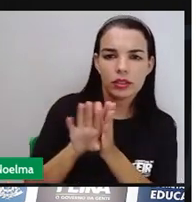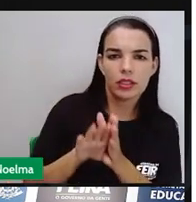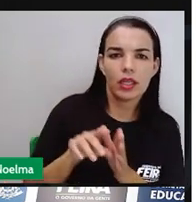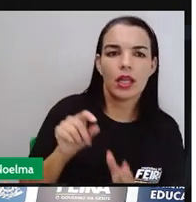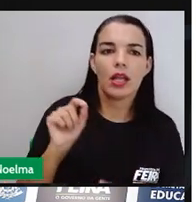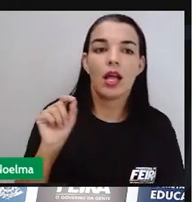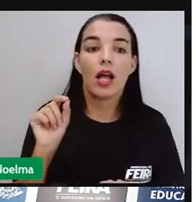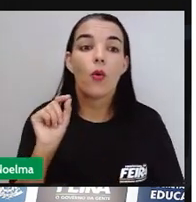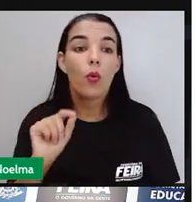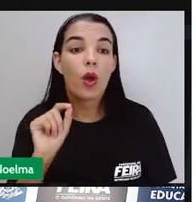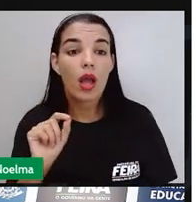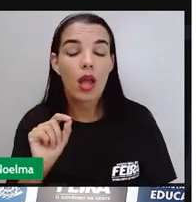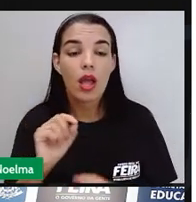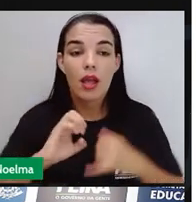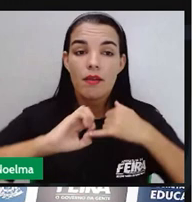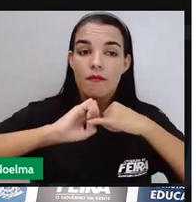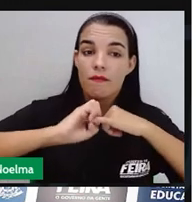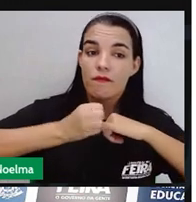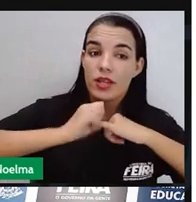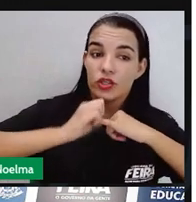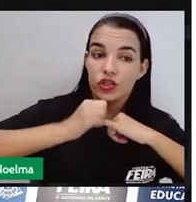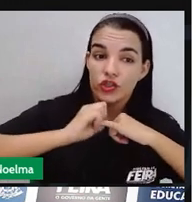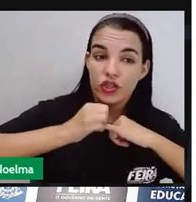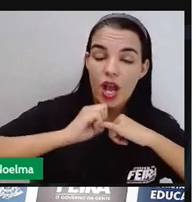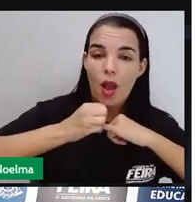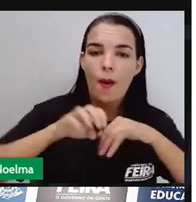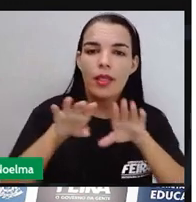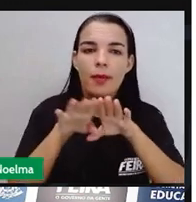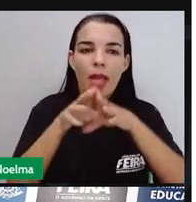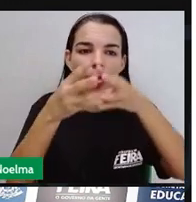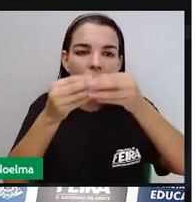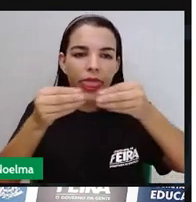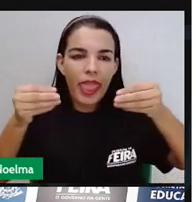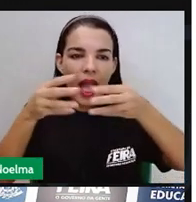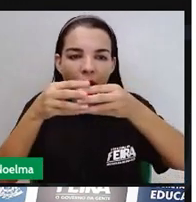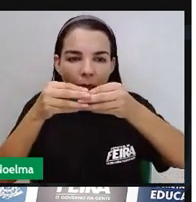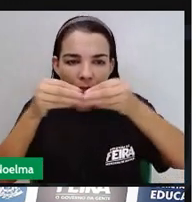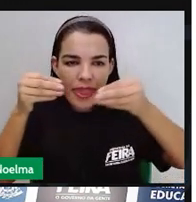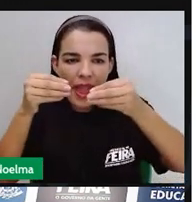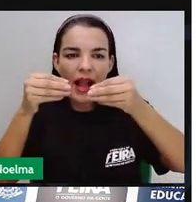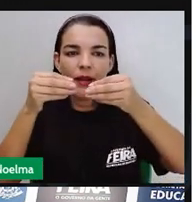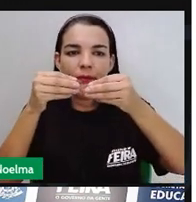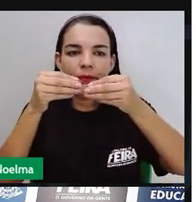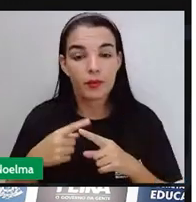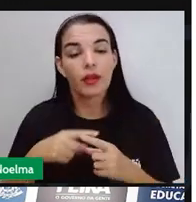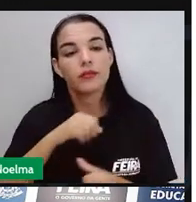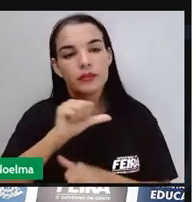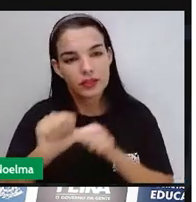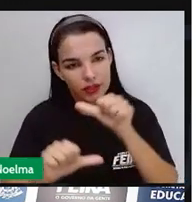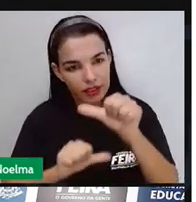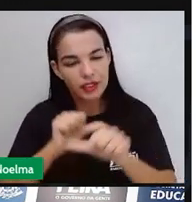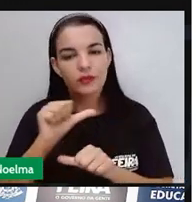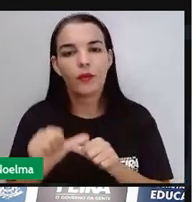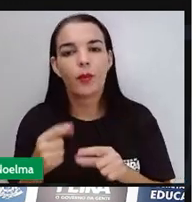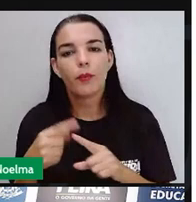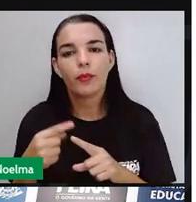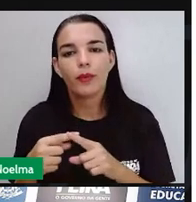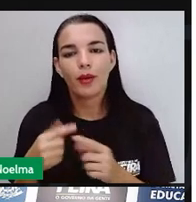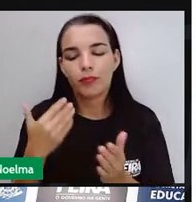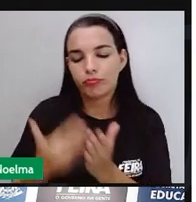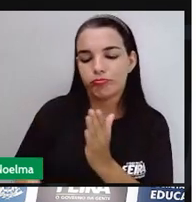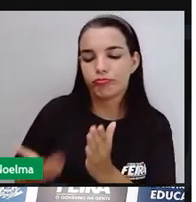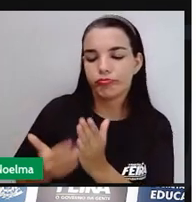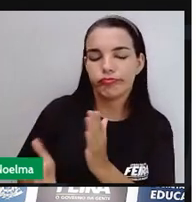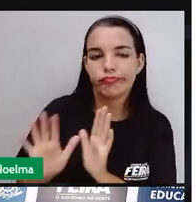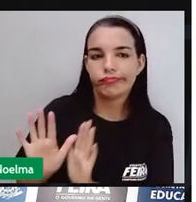caso do feijão e do quiabo. Tanto que a própria feijoada, nós já estudamos, né? Nós já falamos sobre ela, que eram os restos que eles recebiam